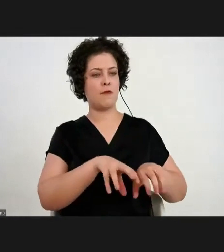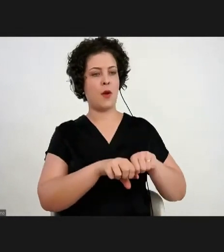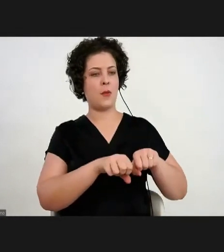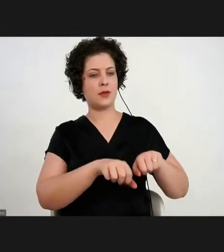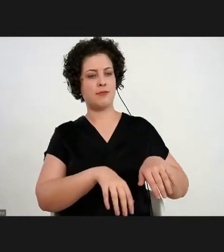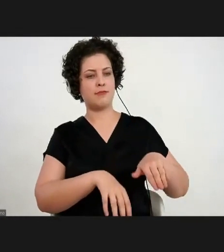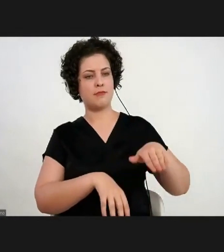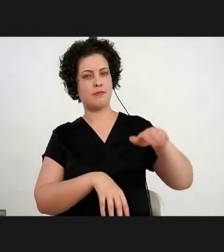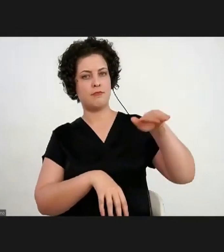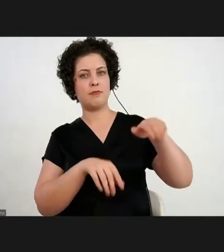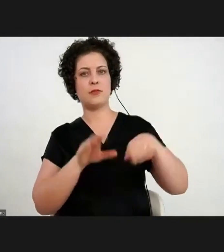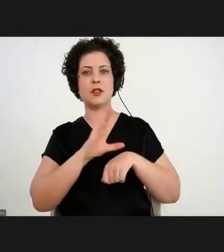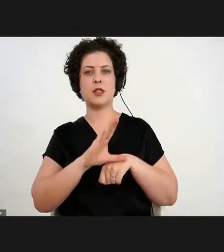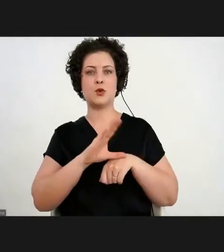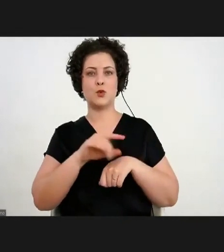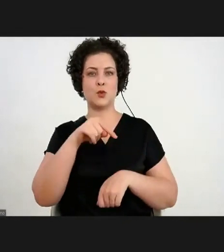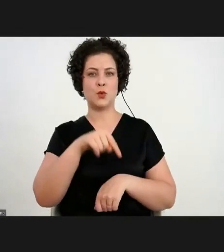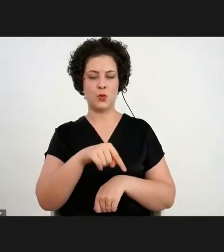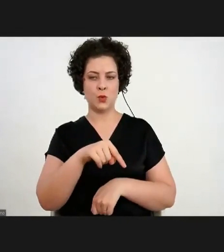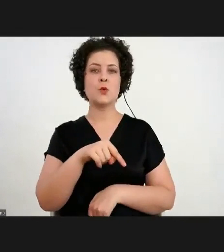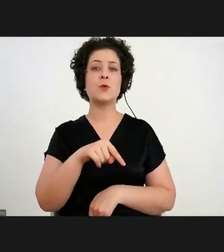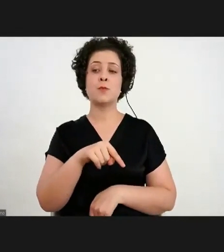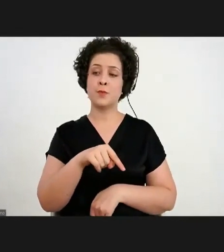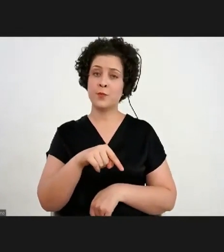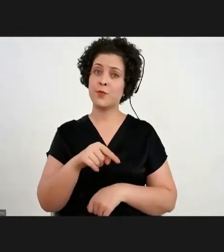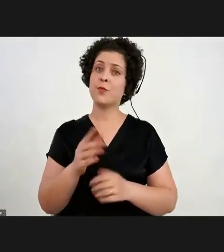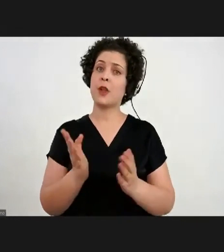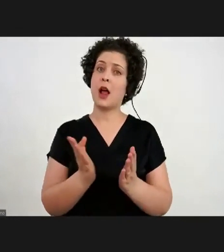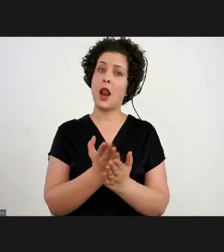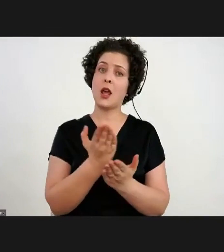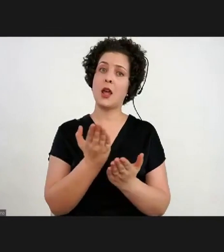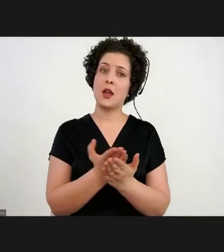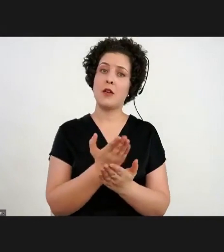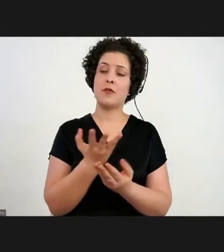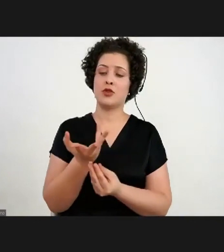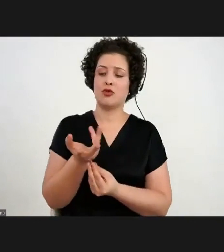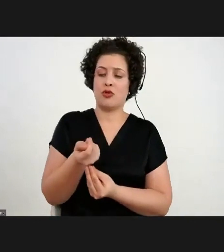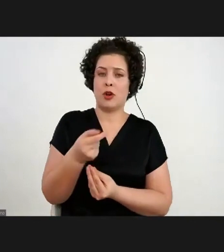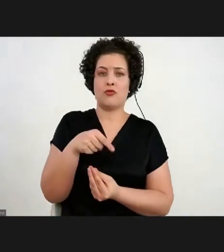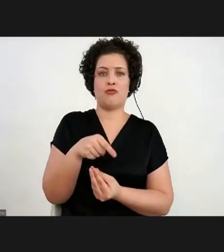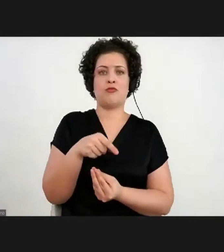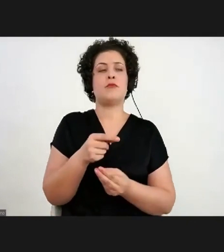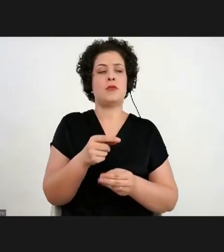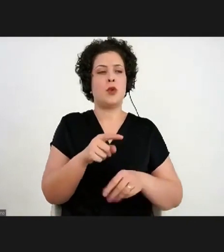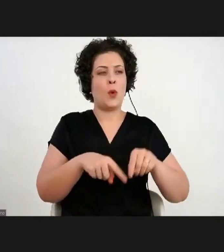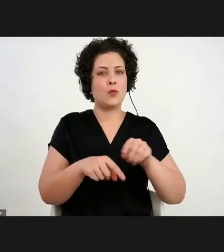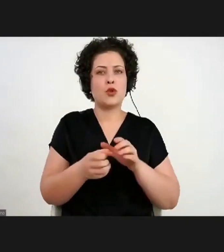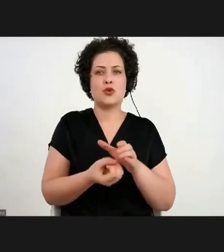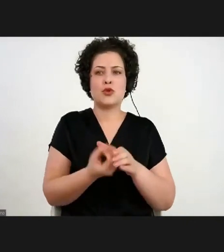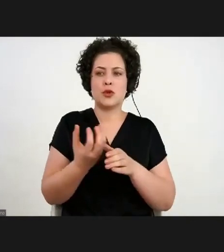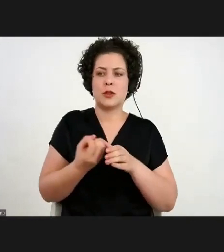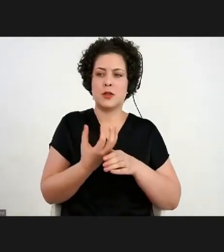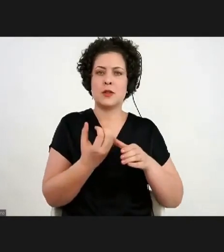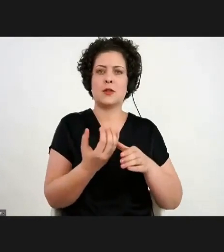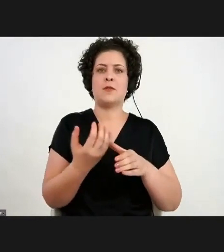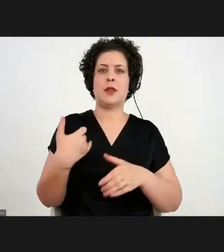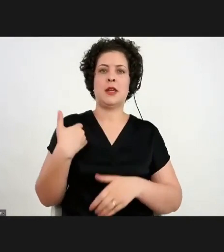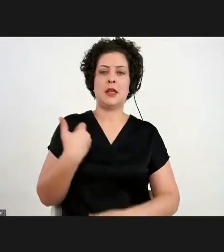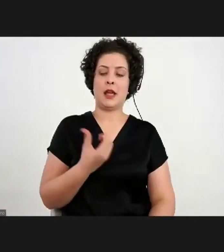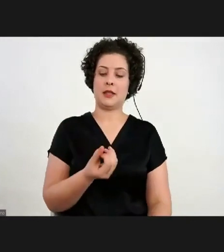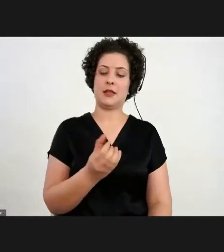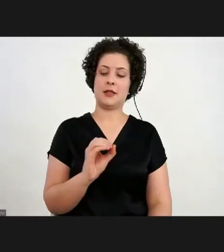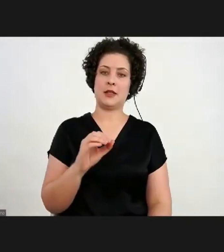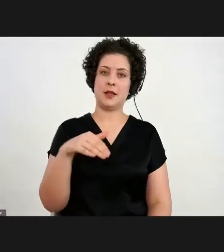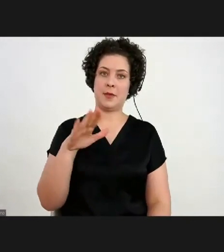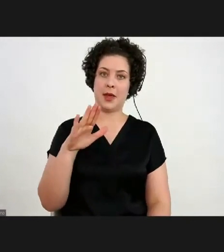nesse curso de livros de arte como objeto de criação com os adultos de mais de 60 anos.